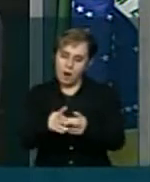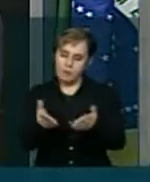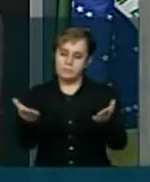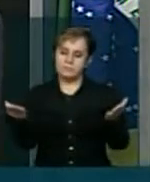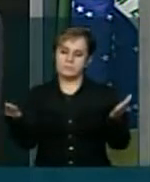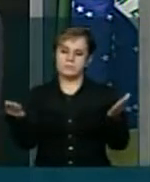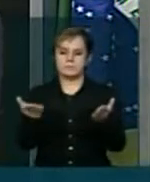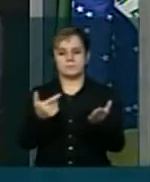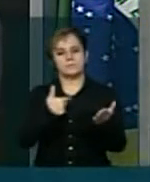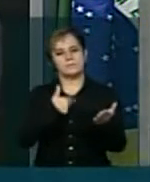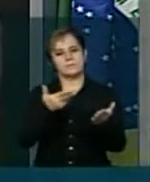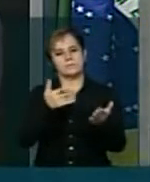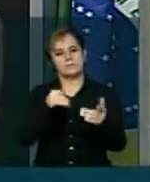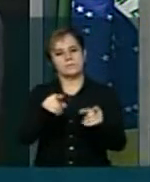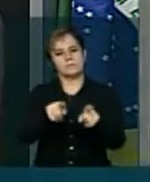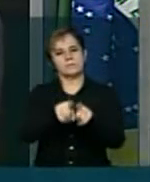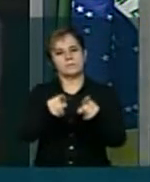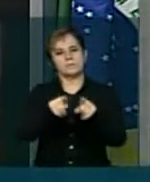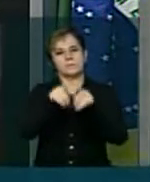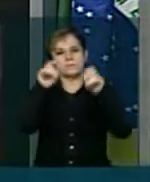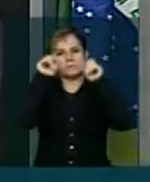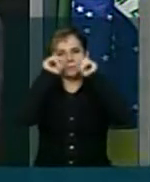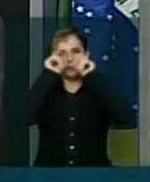Eu queria chamar a atenção